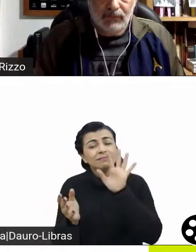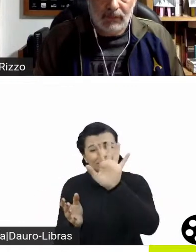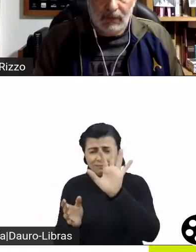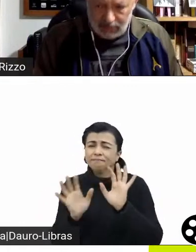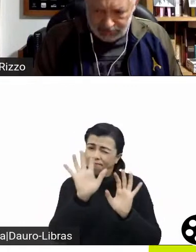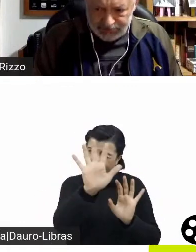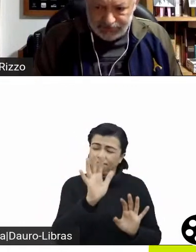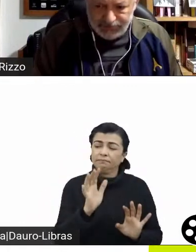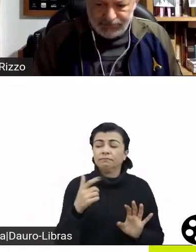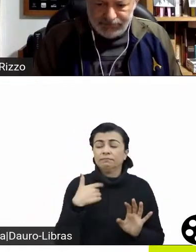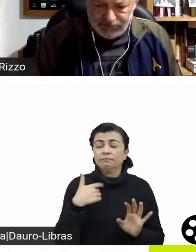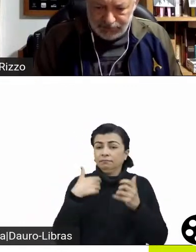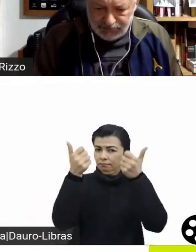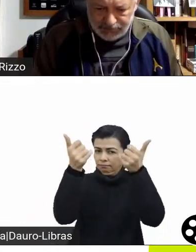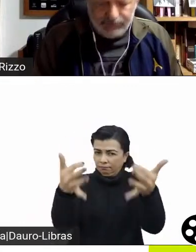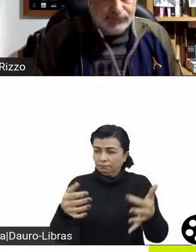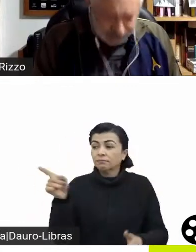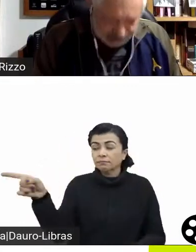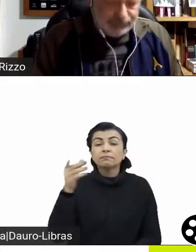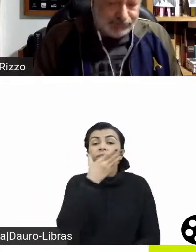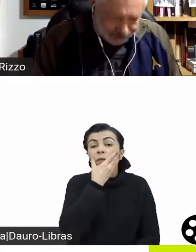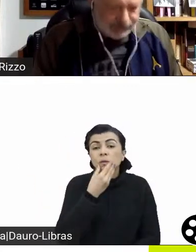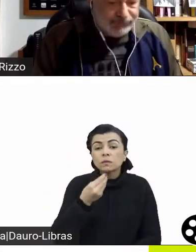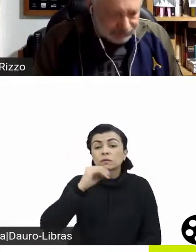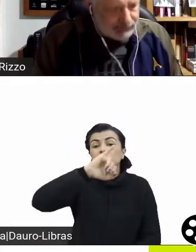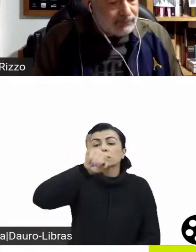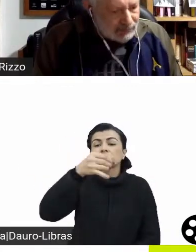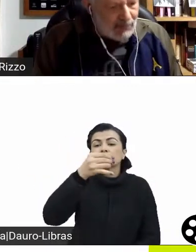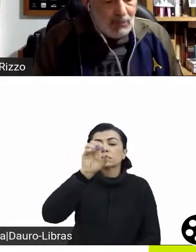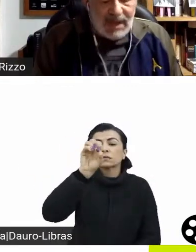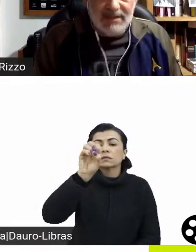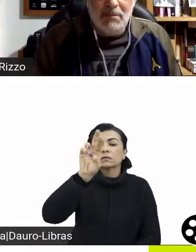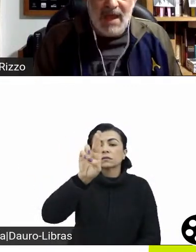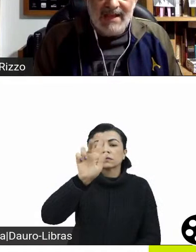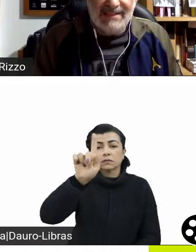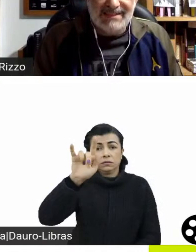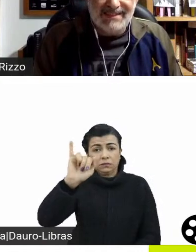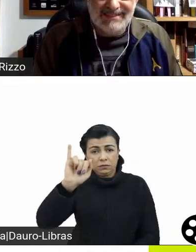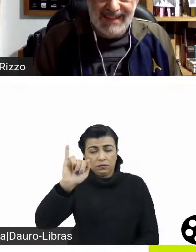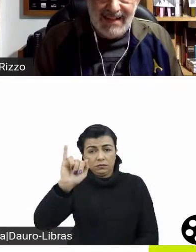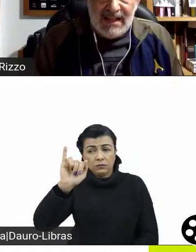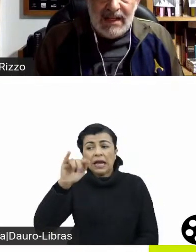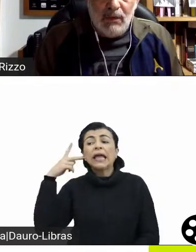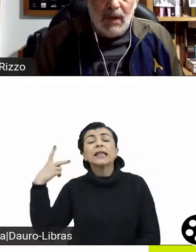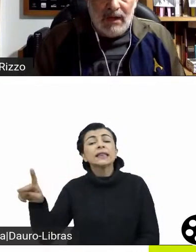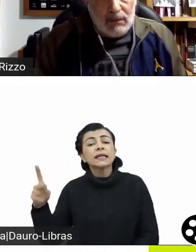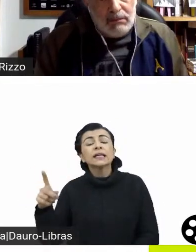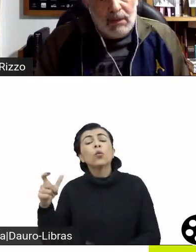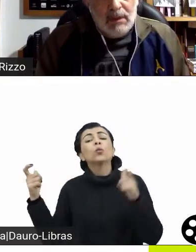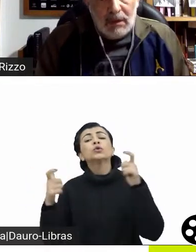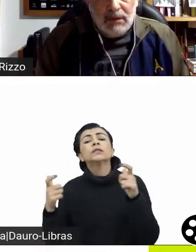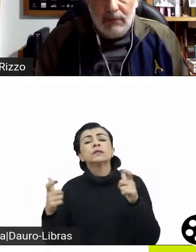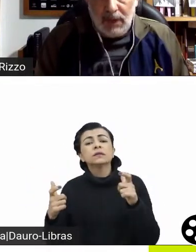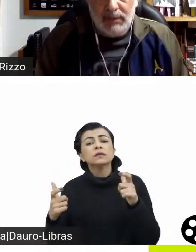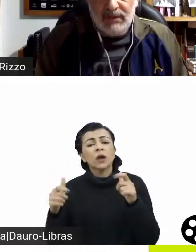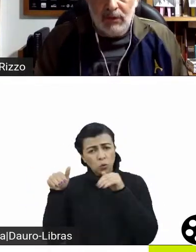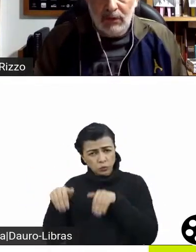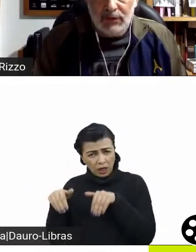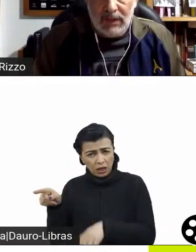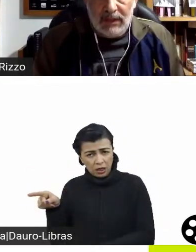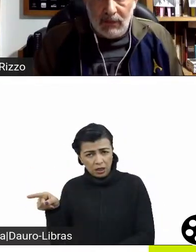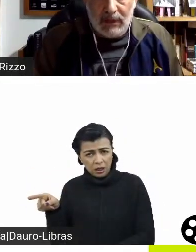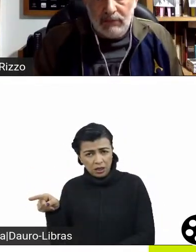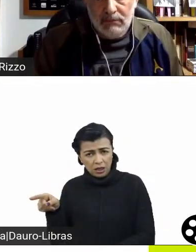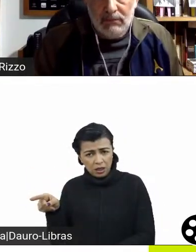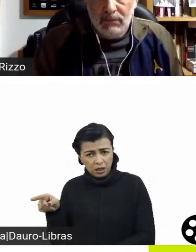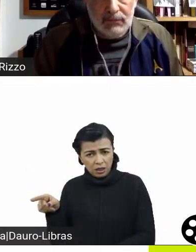estiver errado, o George Miller também é australiano ou ele é neozelandês? Mad Max. Australiano, né? Tenho a impressão